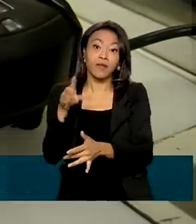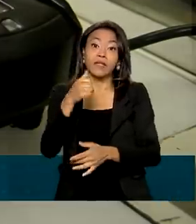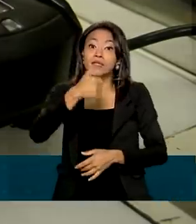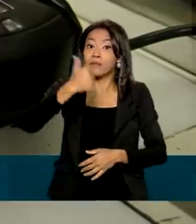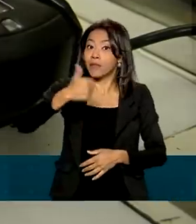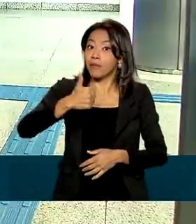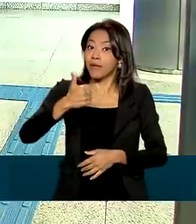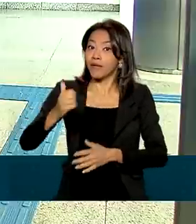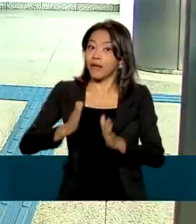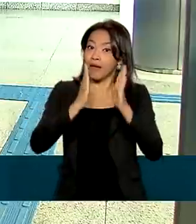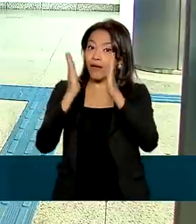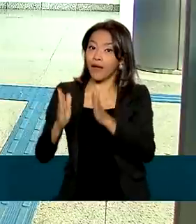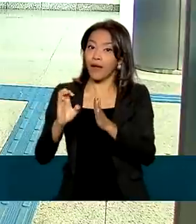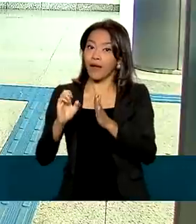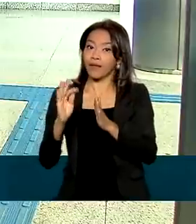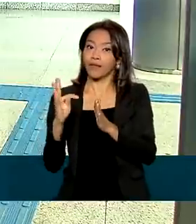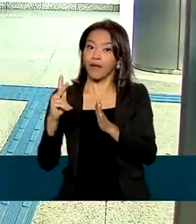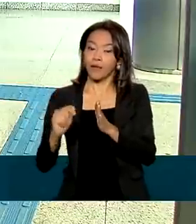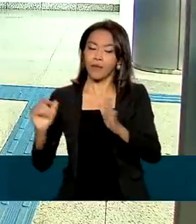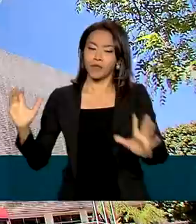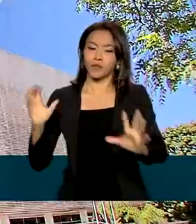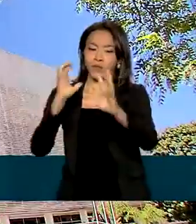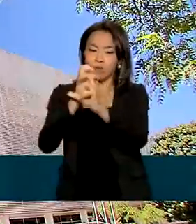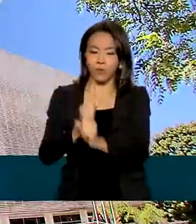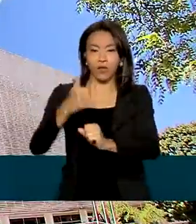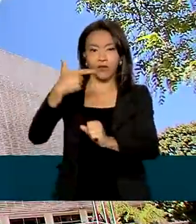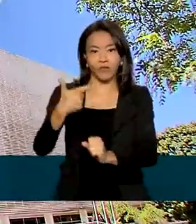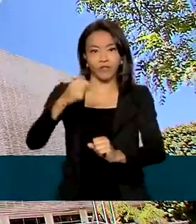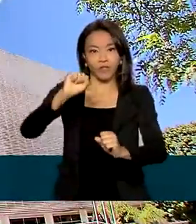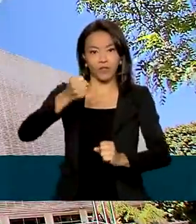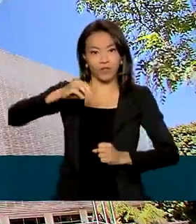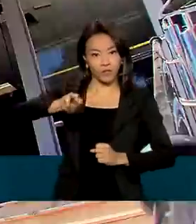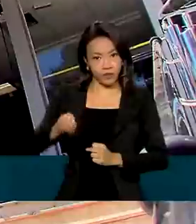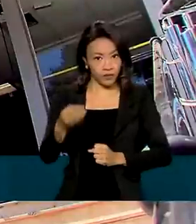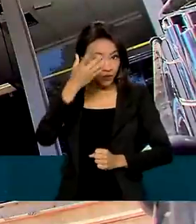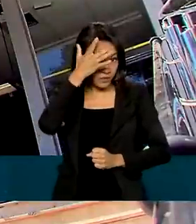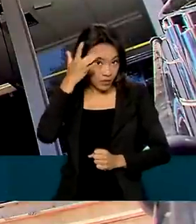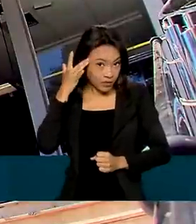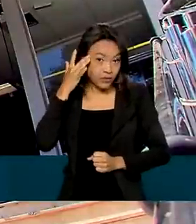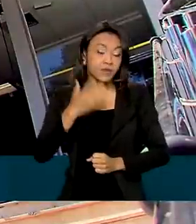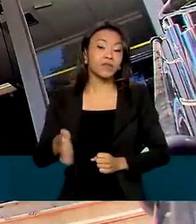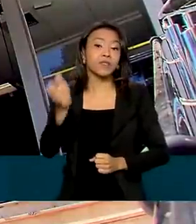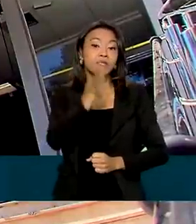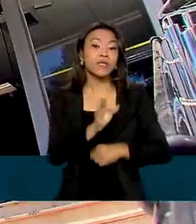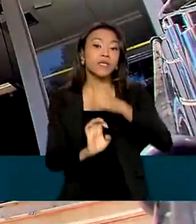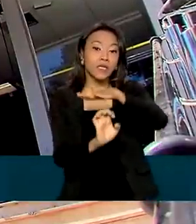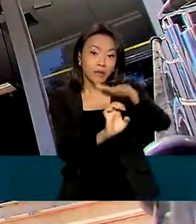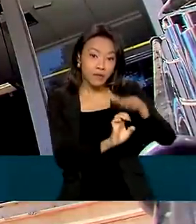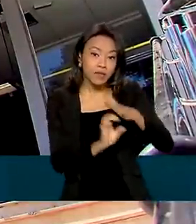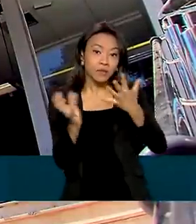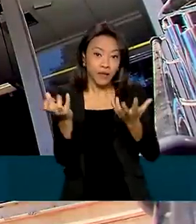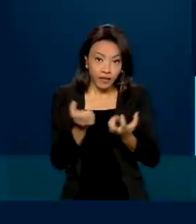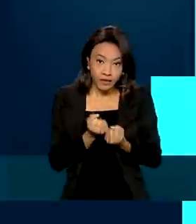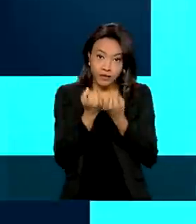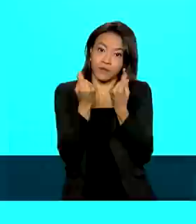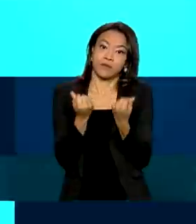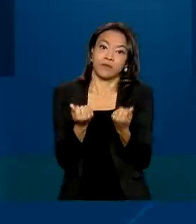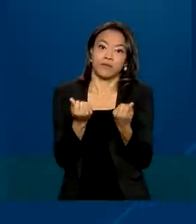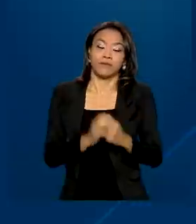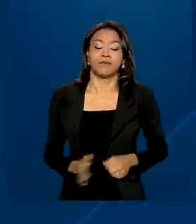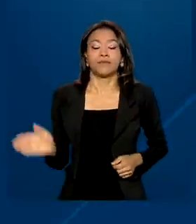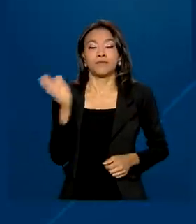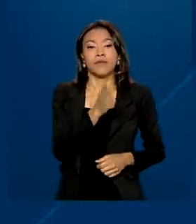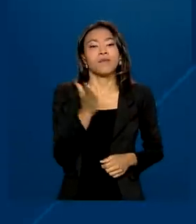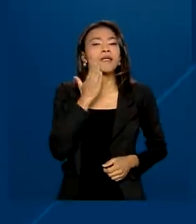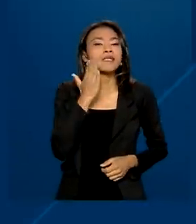primeira etapa, com um total de 28 milhões de pessoas e empresas para receber o crédito. Para